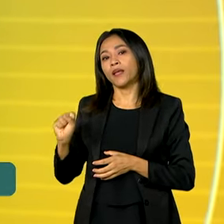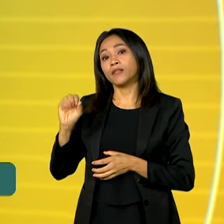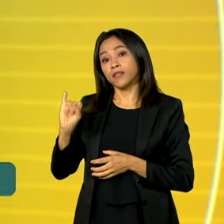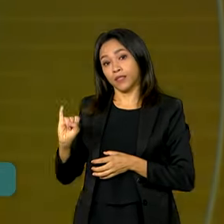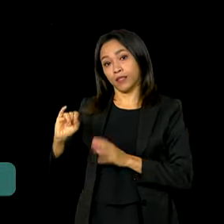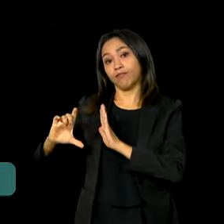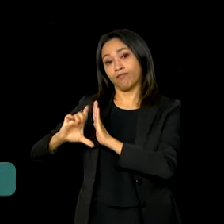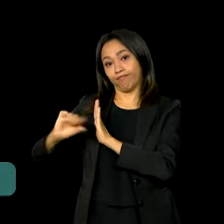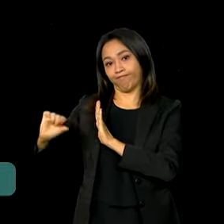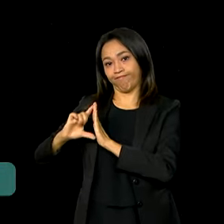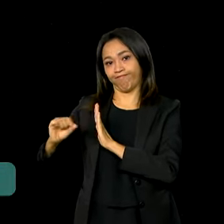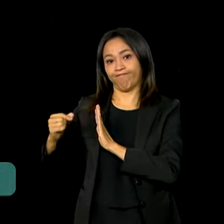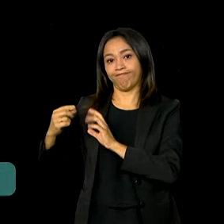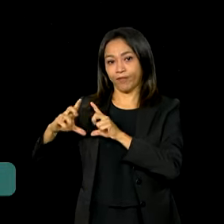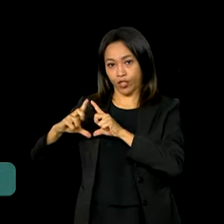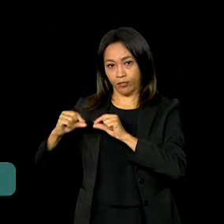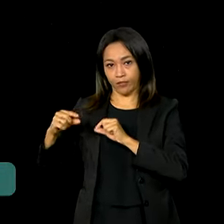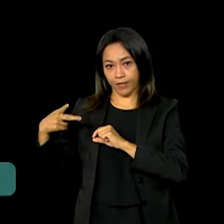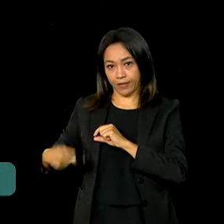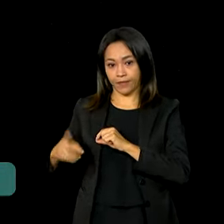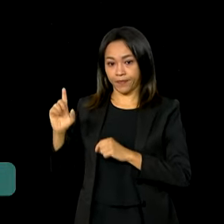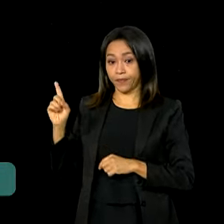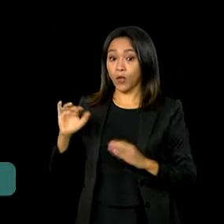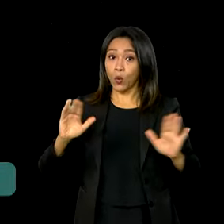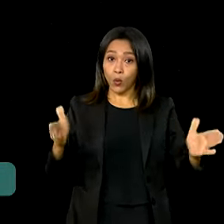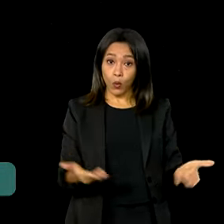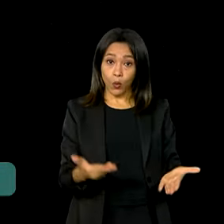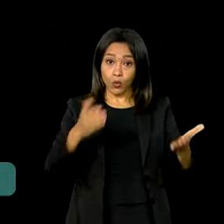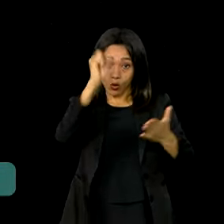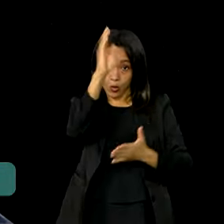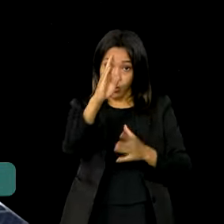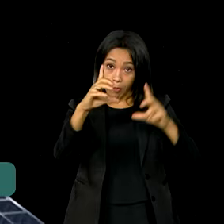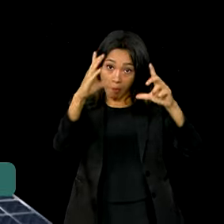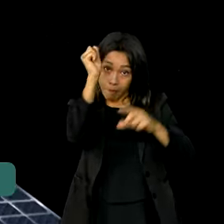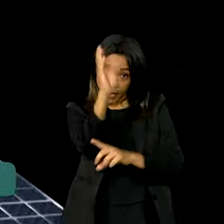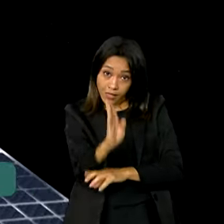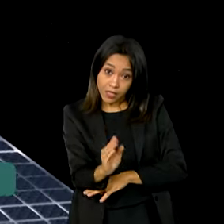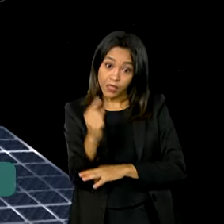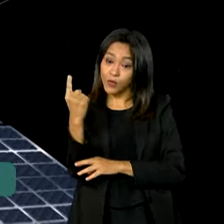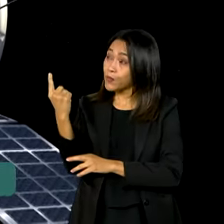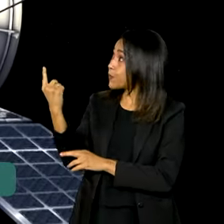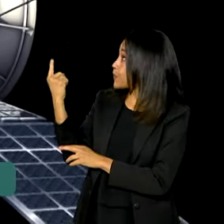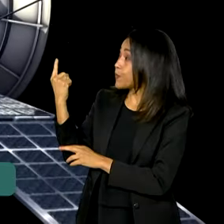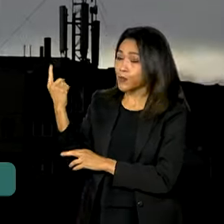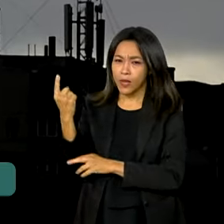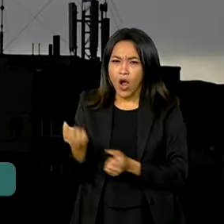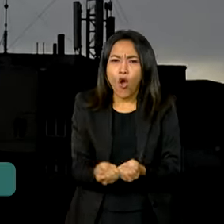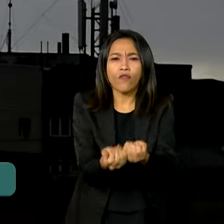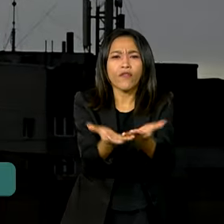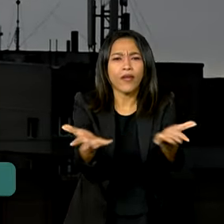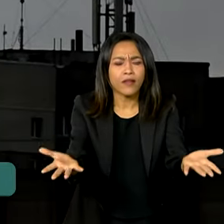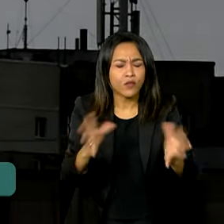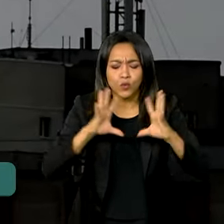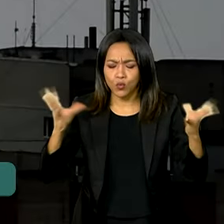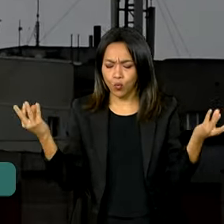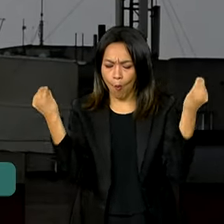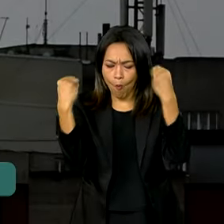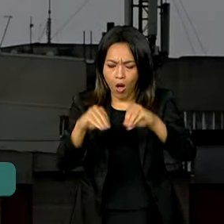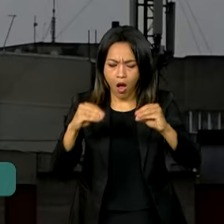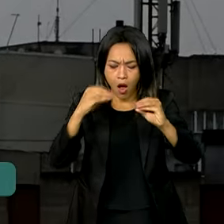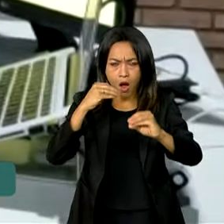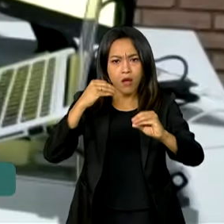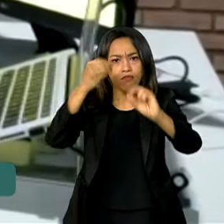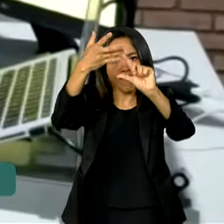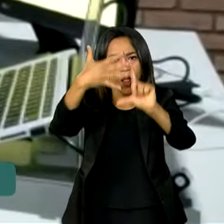República. Hoje, o Brasil mantém grande parte de seus serviços disponíveis no mundo